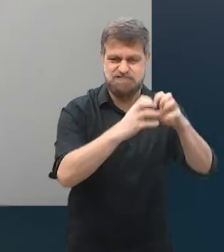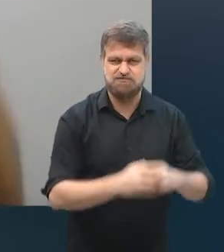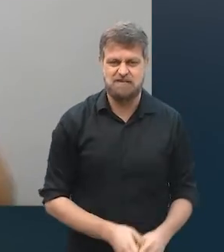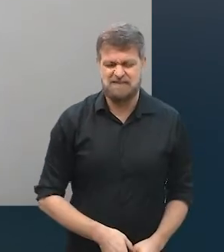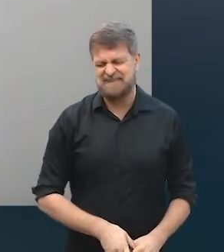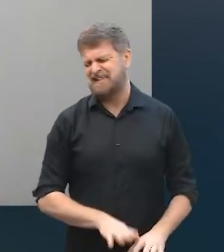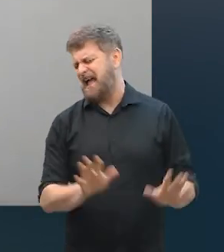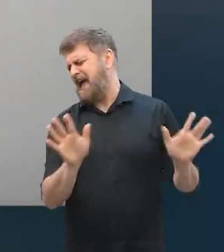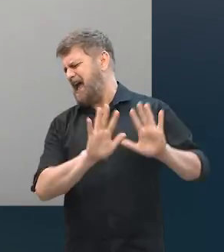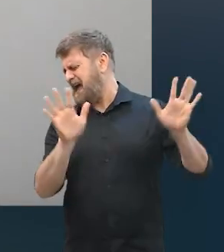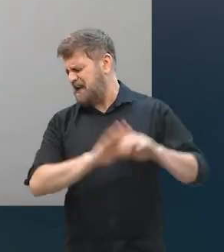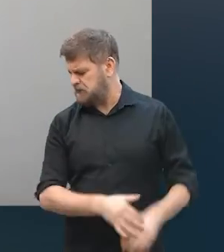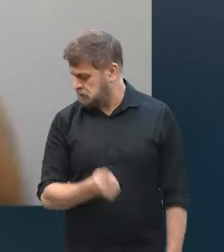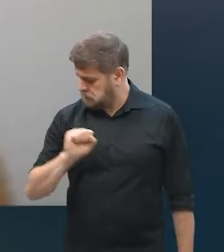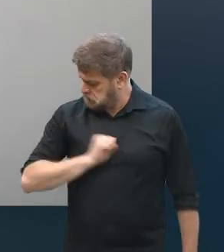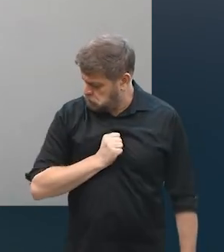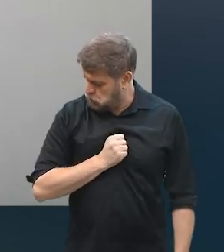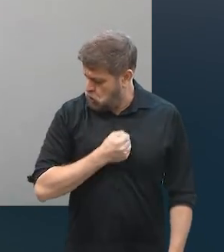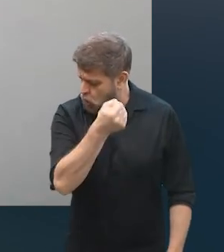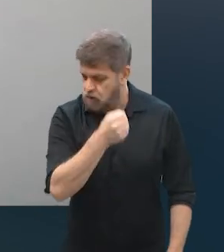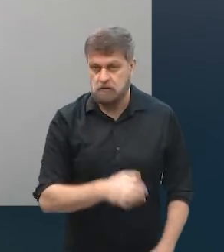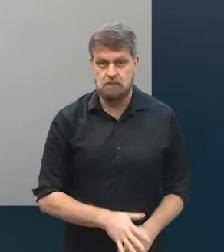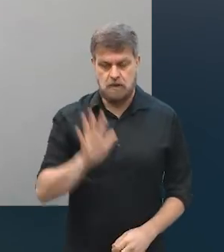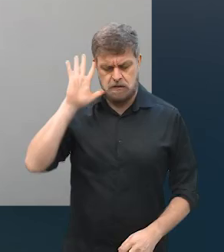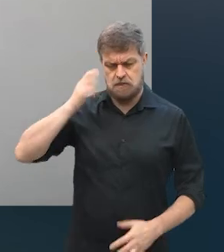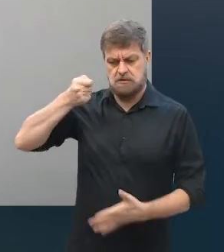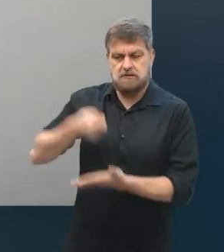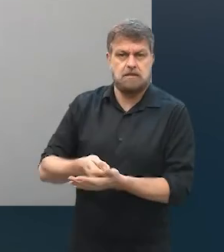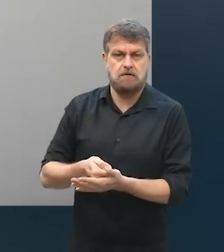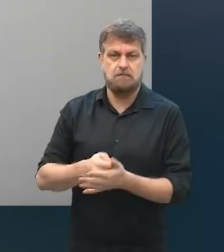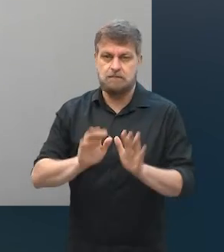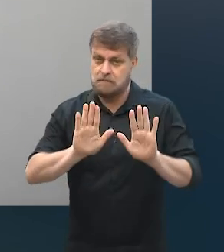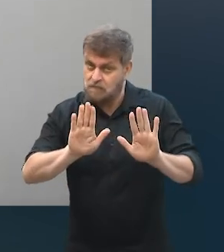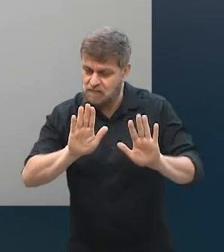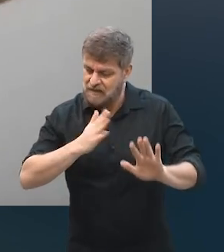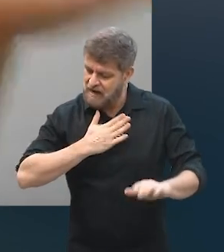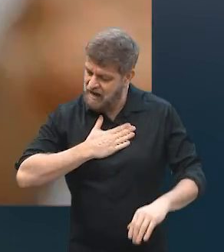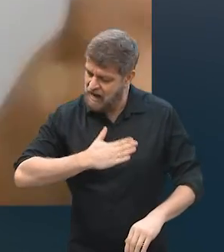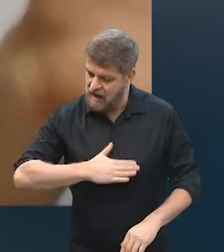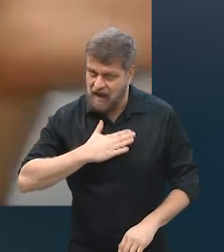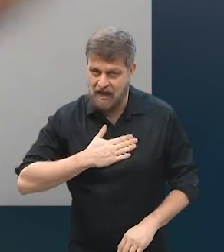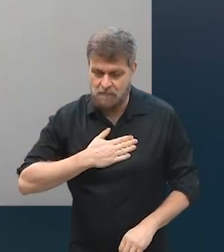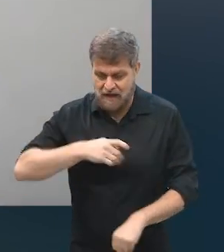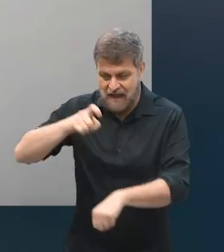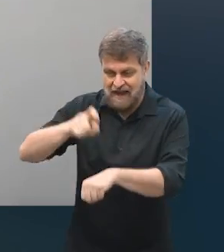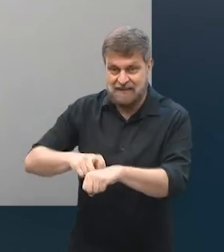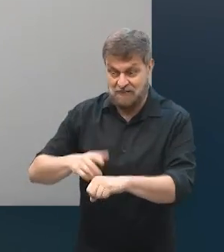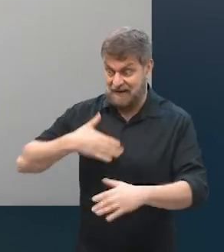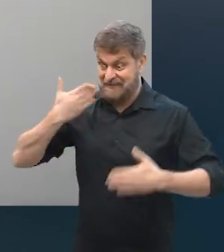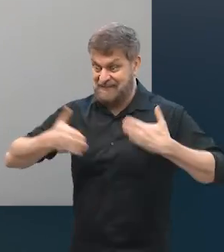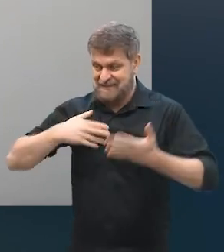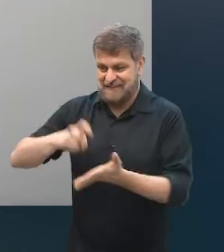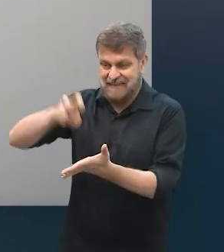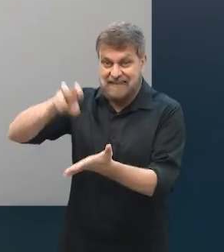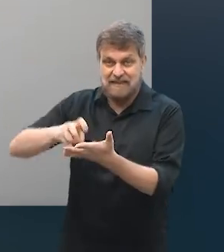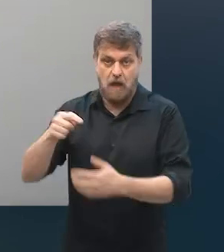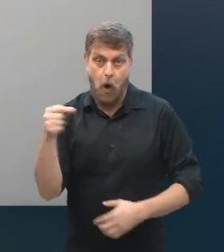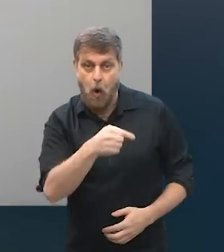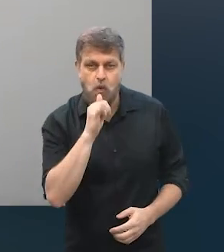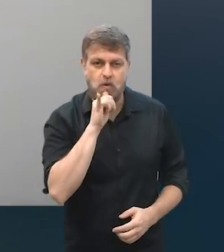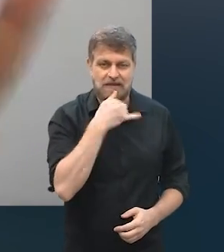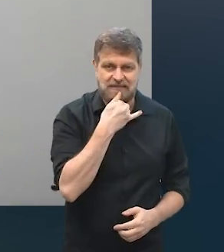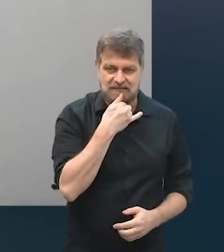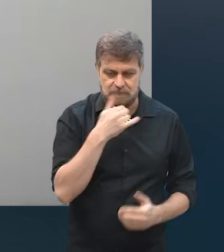seletista, e naquele dia você vai e toma a decisão, eu costumo dizer que tanto na euforia, quanto na tristeza,